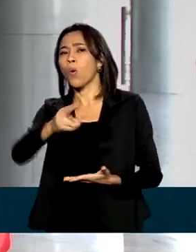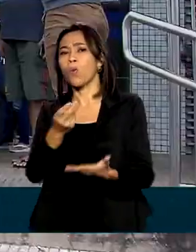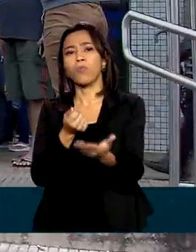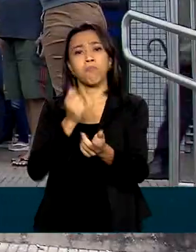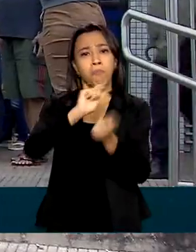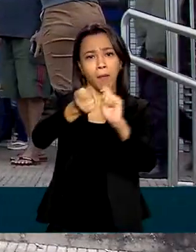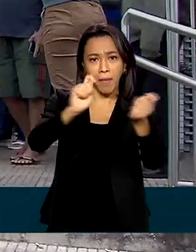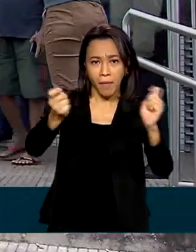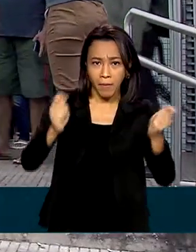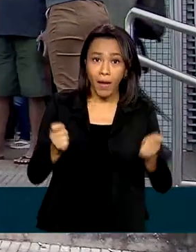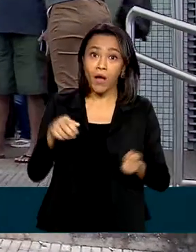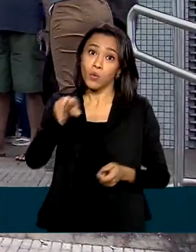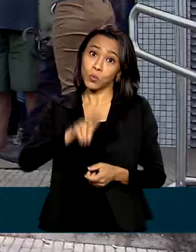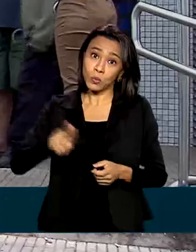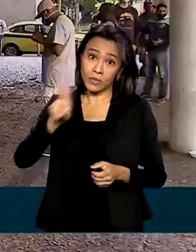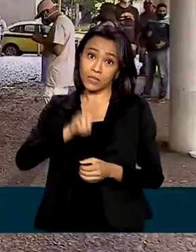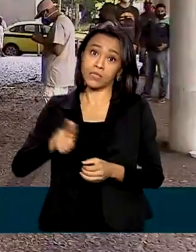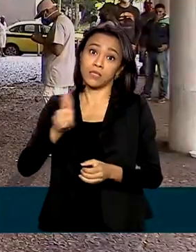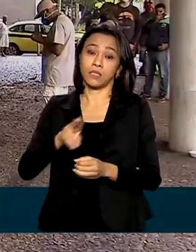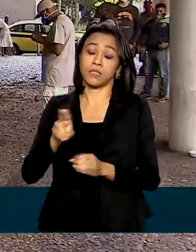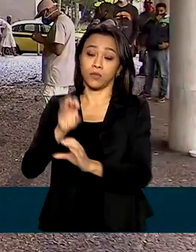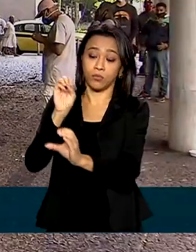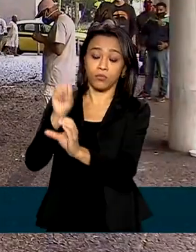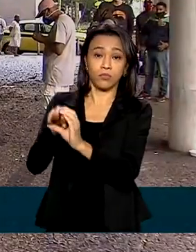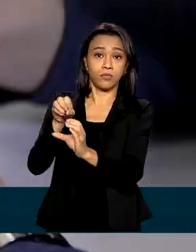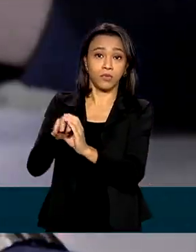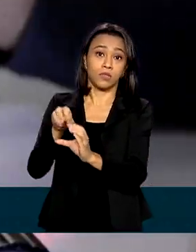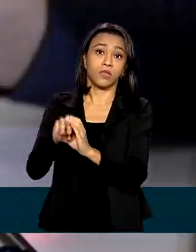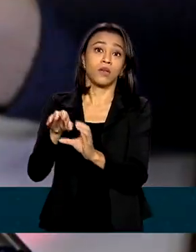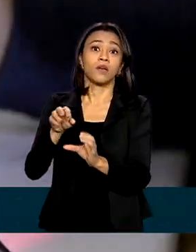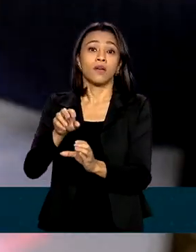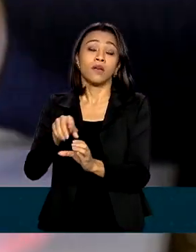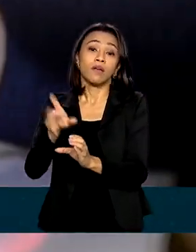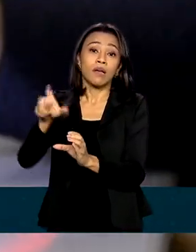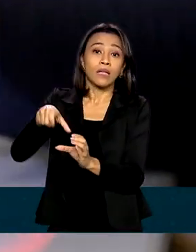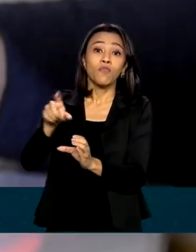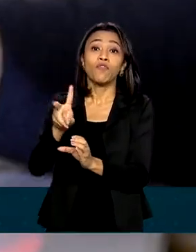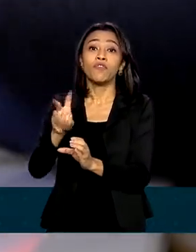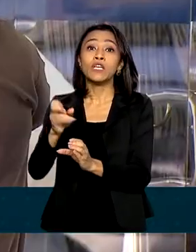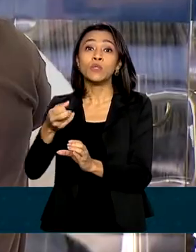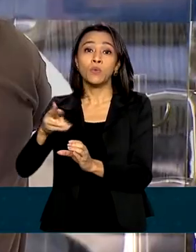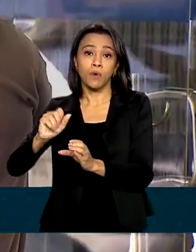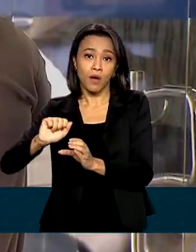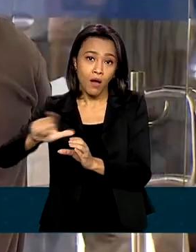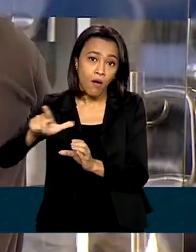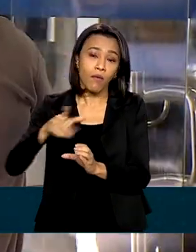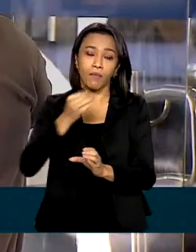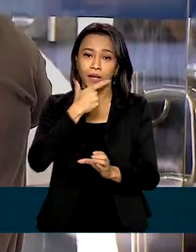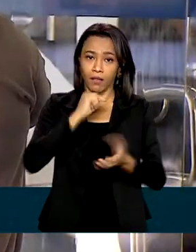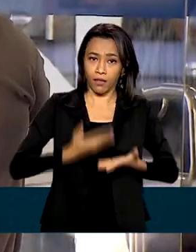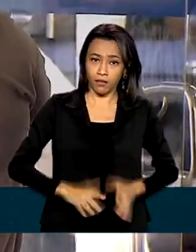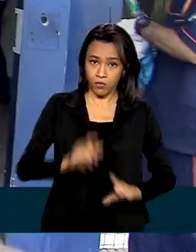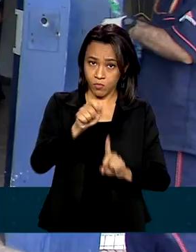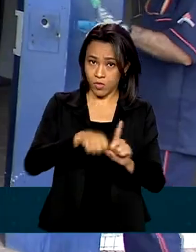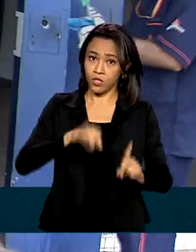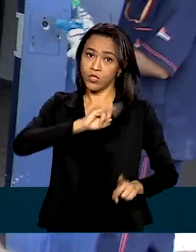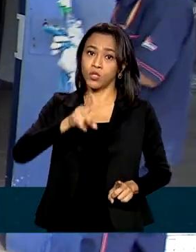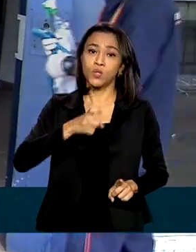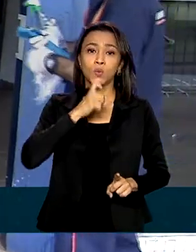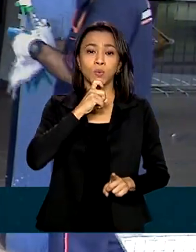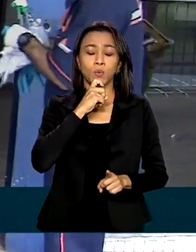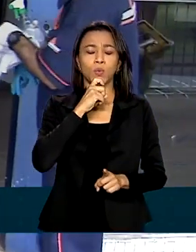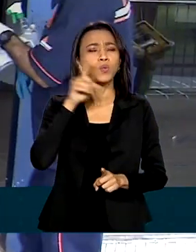cartão de débito virtual. Os saques em espécie vão poder ser feitos para esses trabalhadores que nasceram em julho a partir do dia